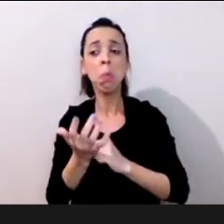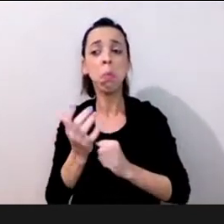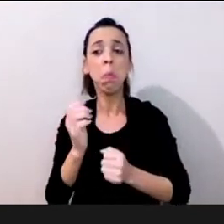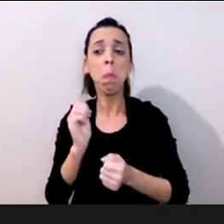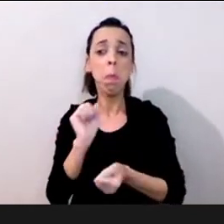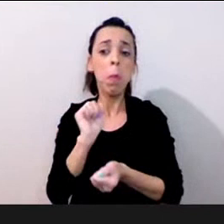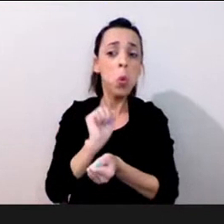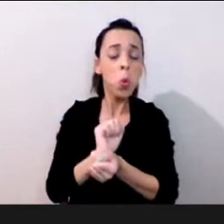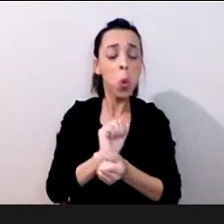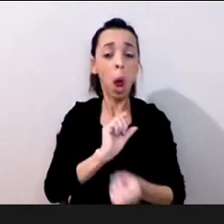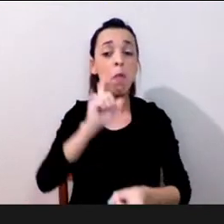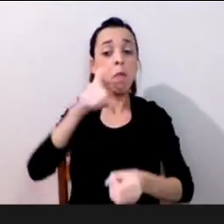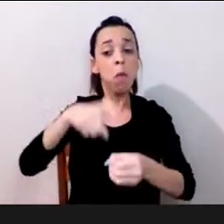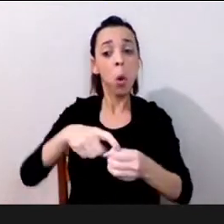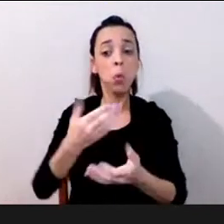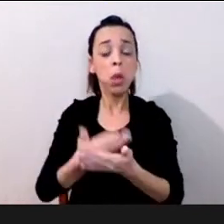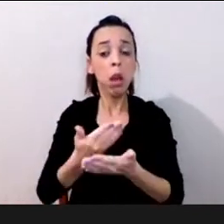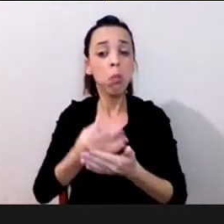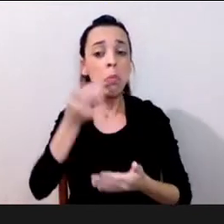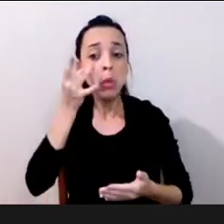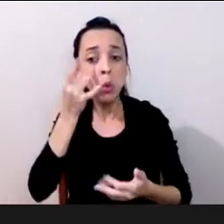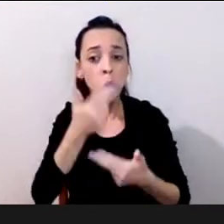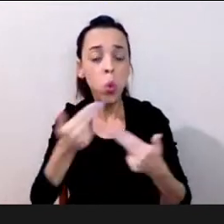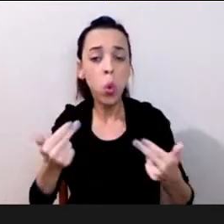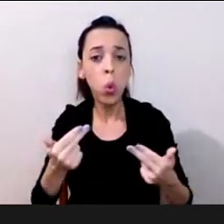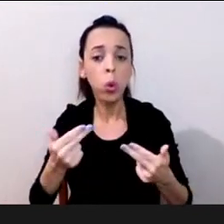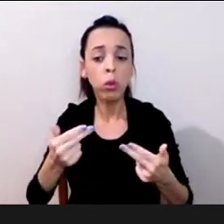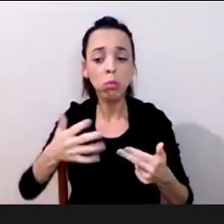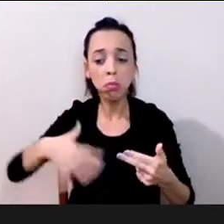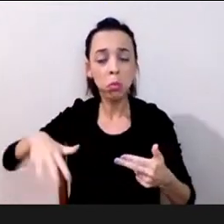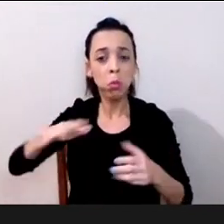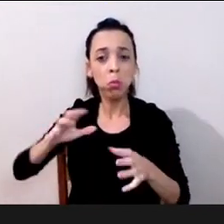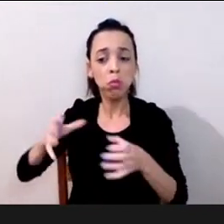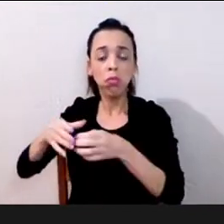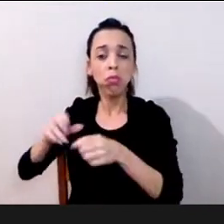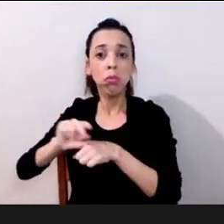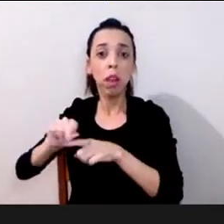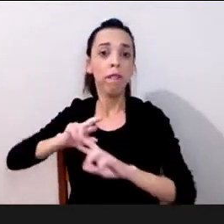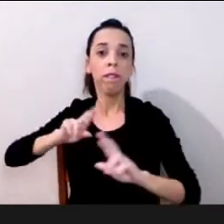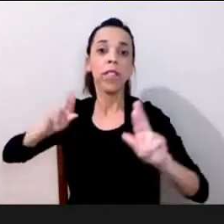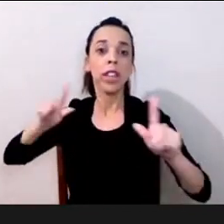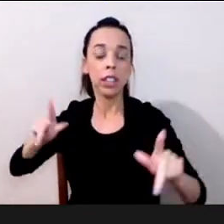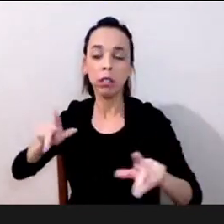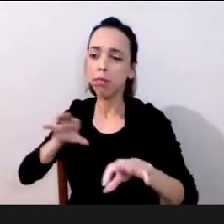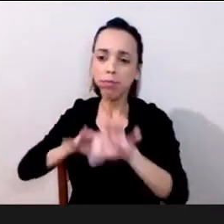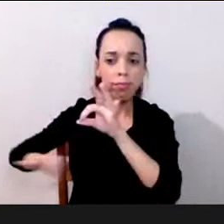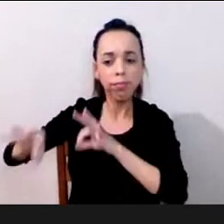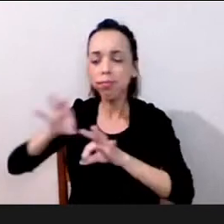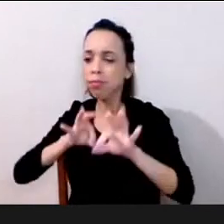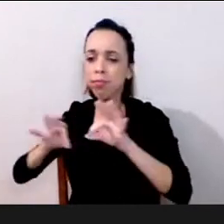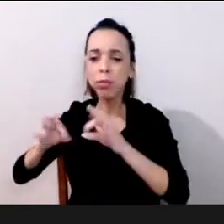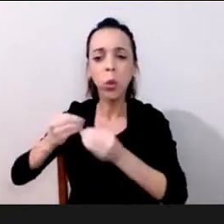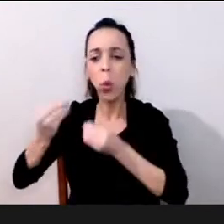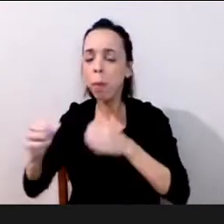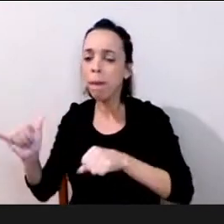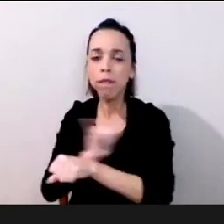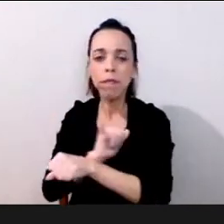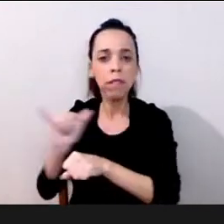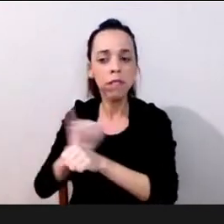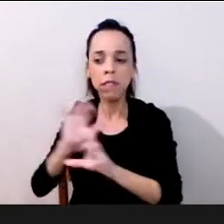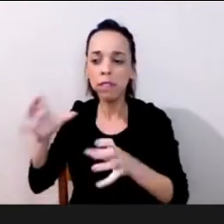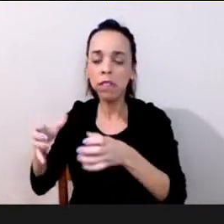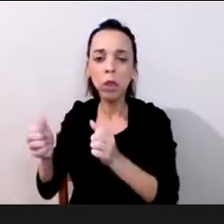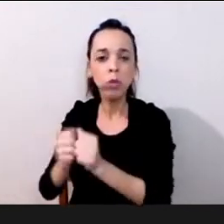retornar foi com certeza um momento de muito aprendizado coletivo e mais do que isso foi um momento que a gente